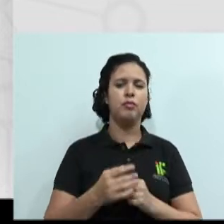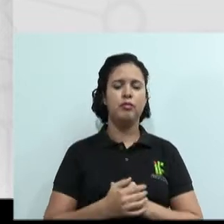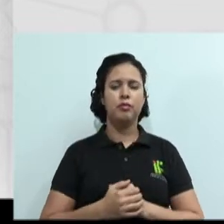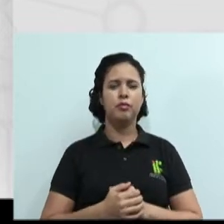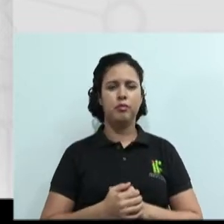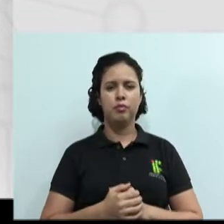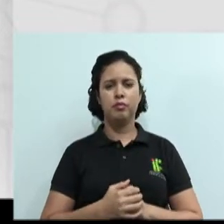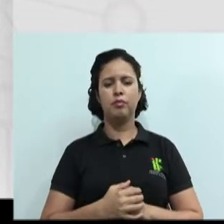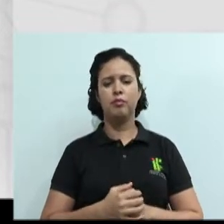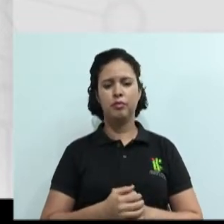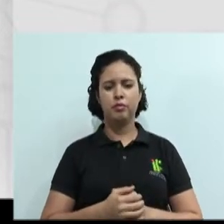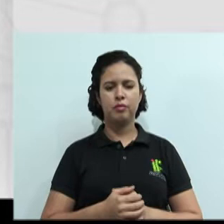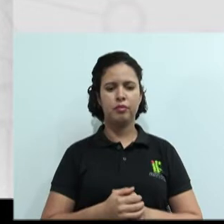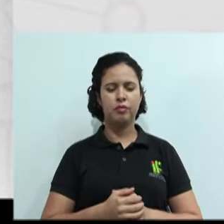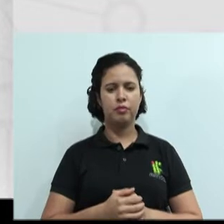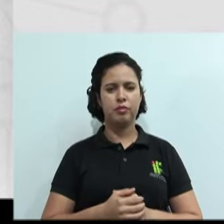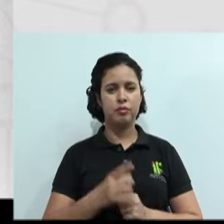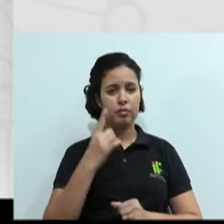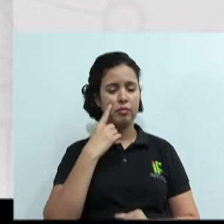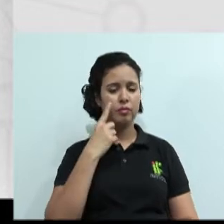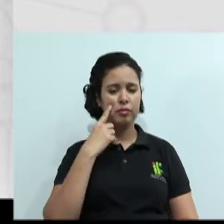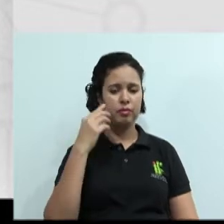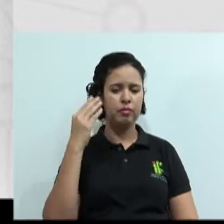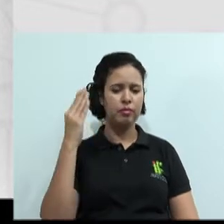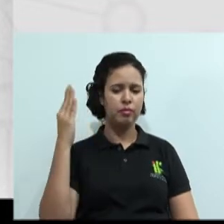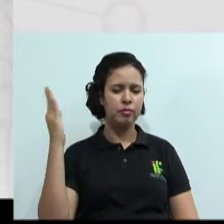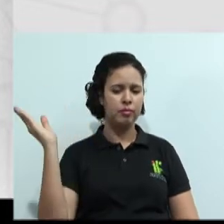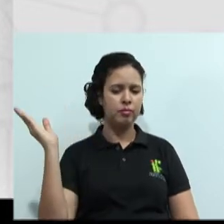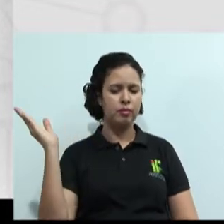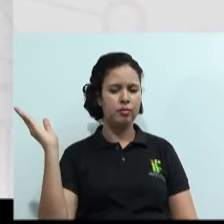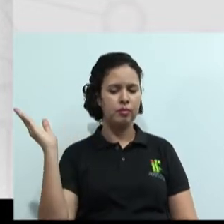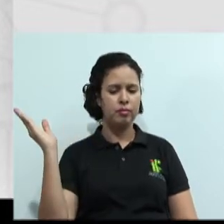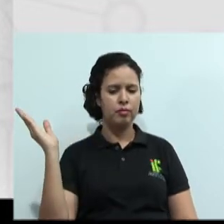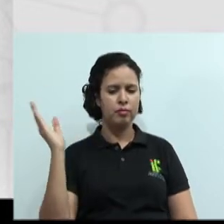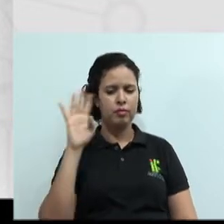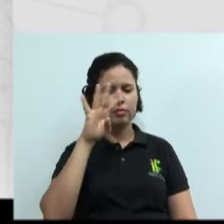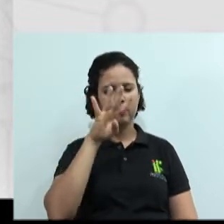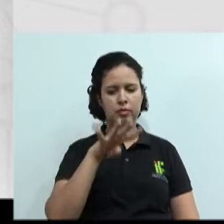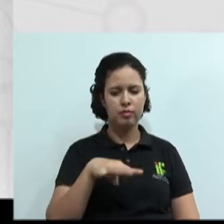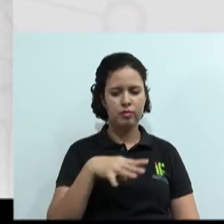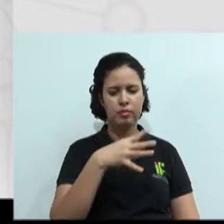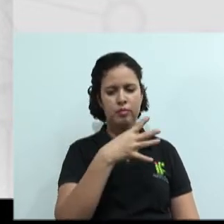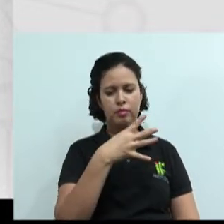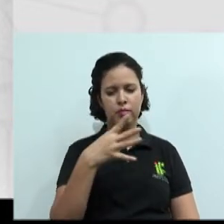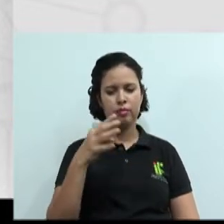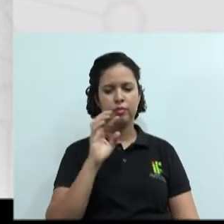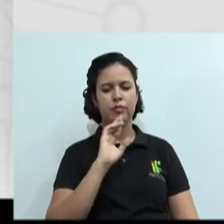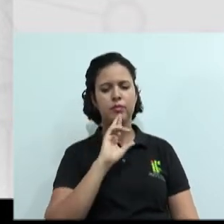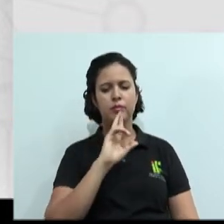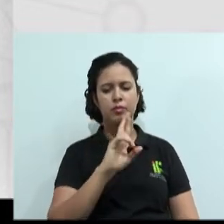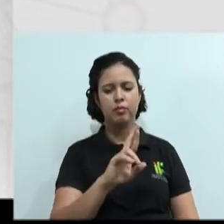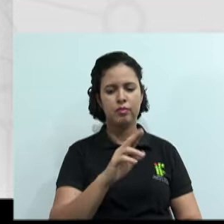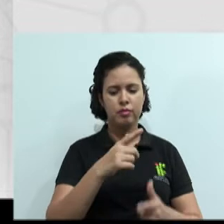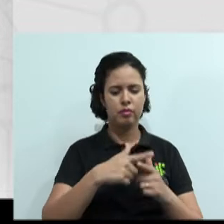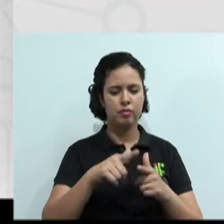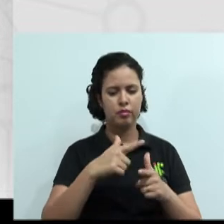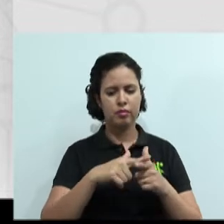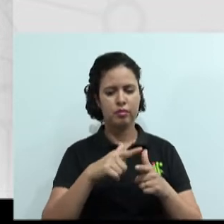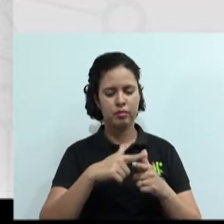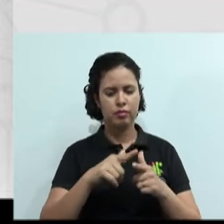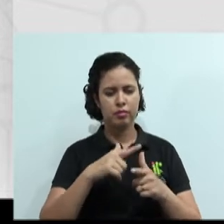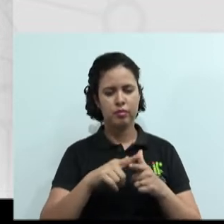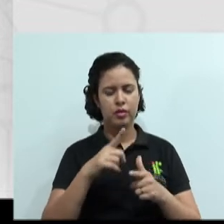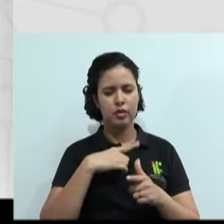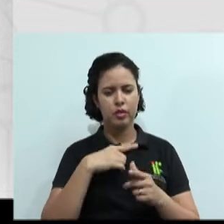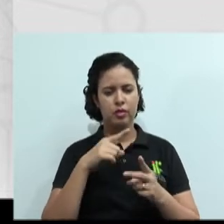ânimo, ok? Vamos avançar aí? E olha aí esse quadro sobre resolução de conflitos. Nós temos aí